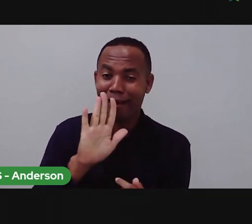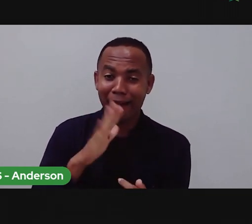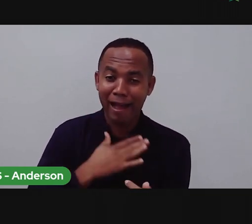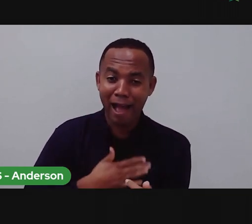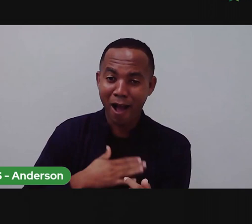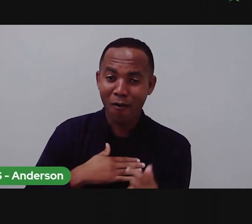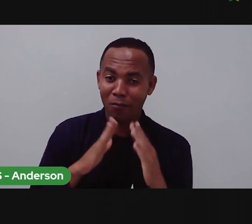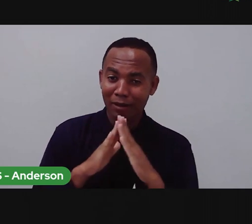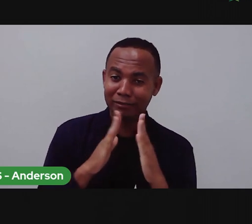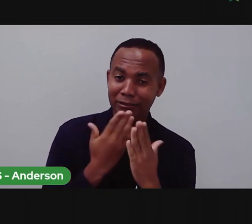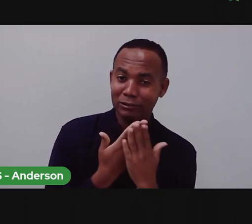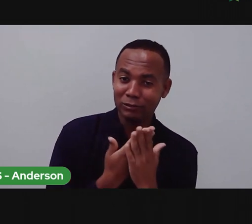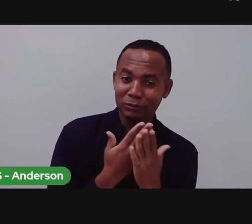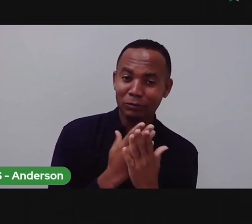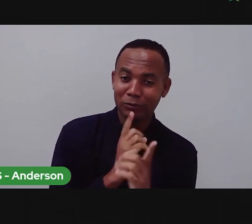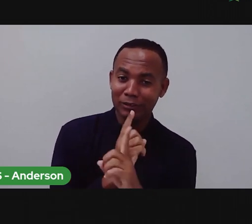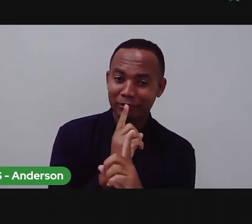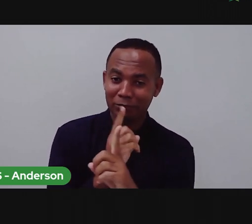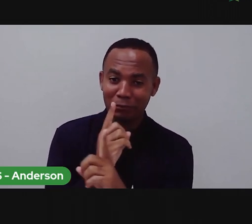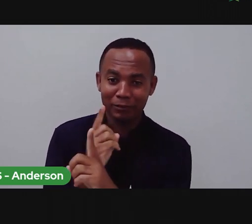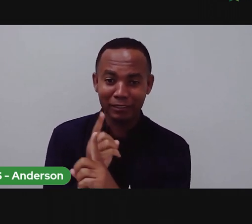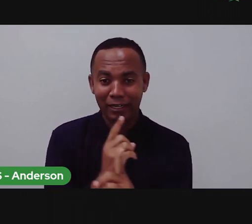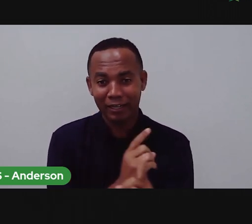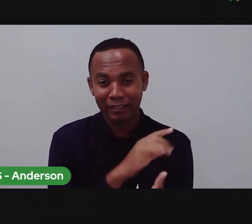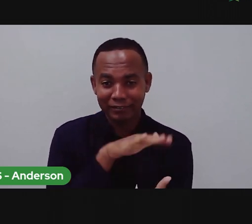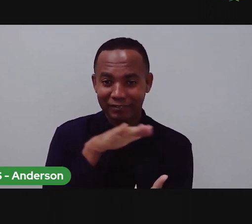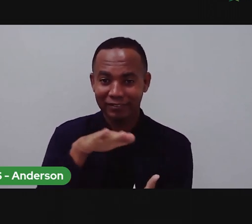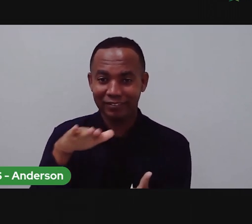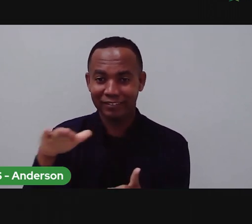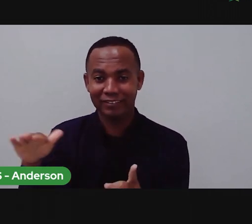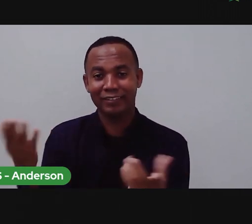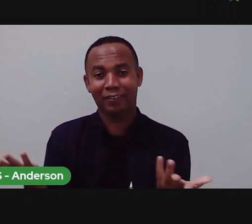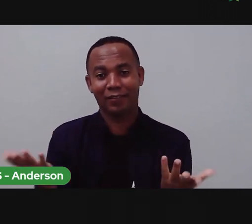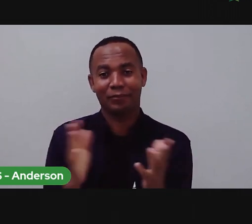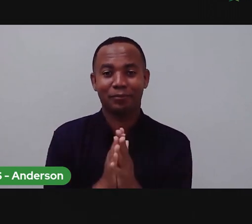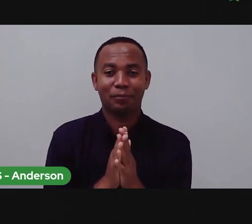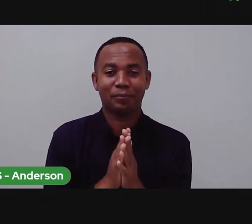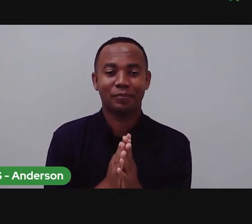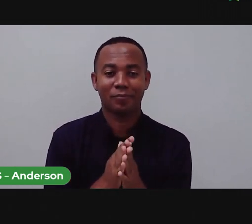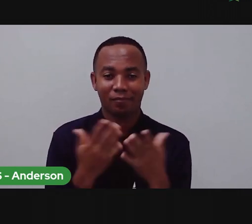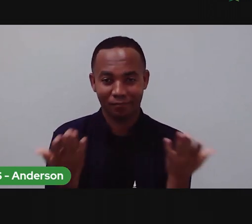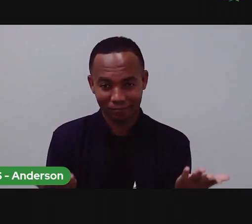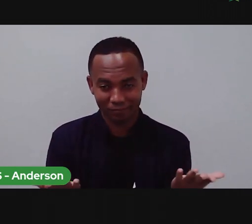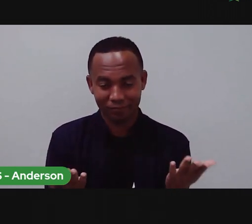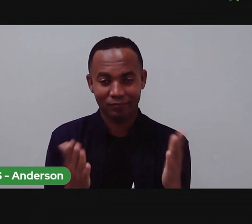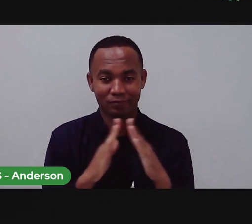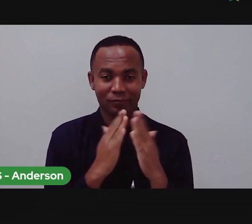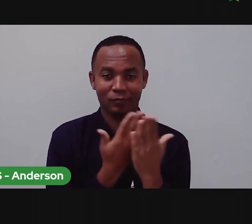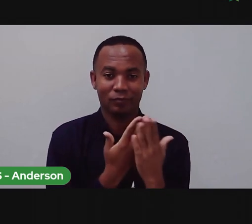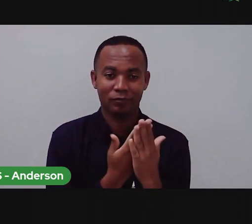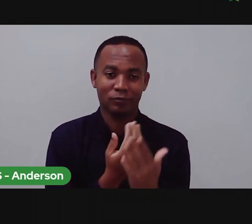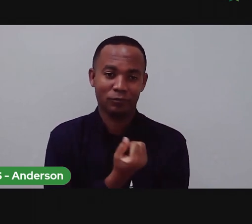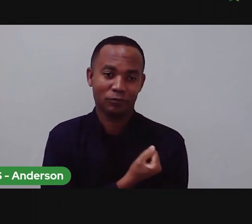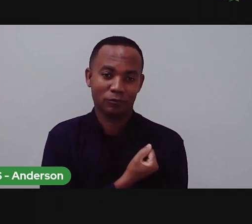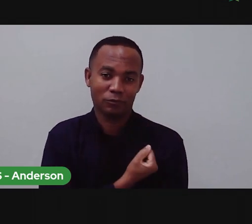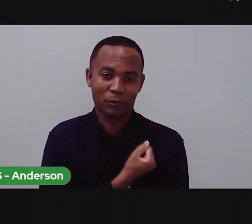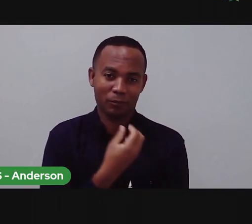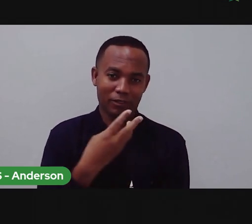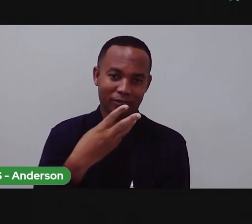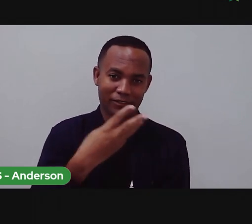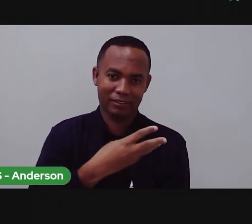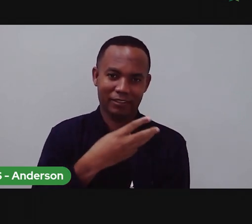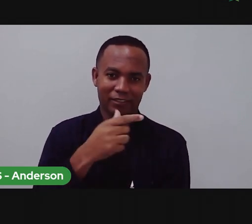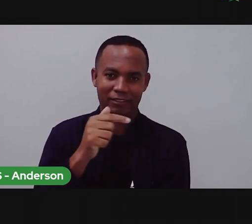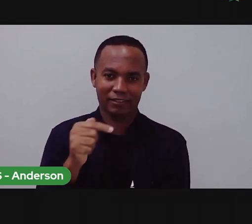um dia de aula. Não se preocupe, você vai encontrar com as crianças aí. E vamos para a nossa aula de número 37, aula de